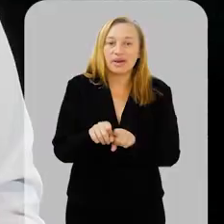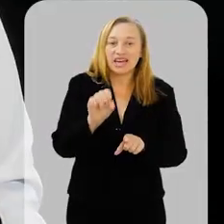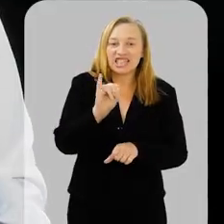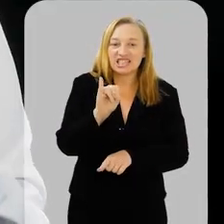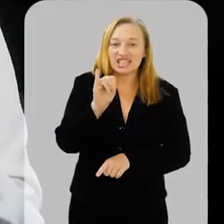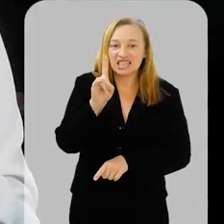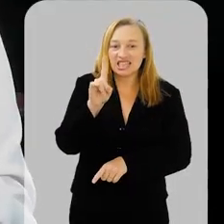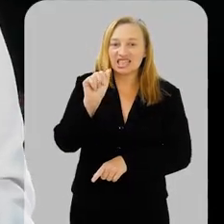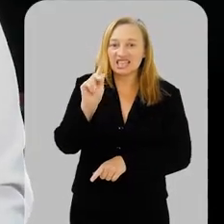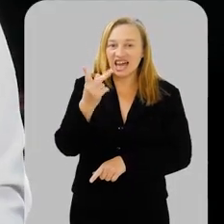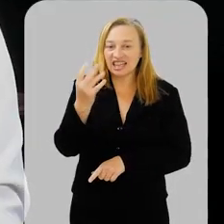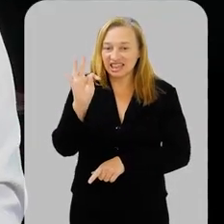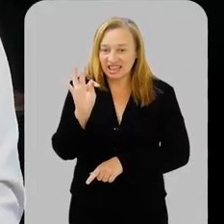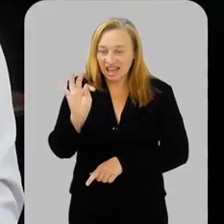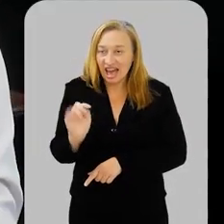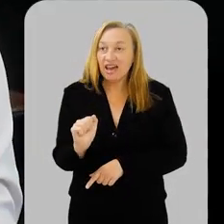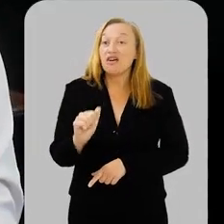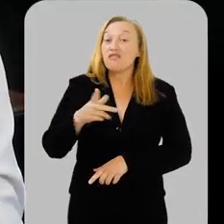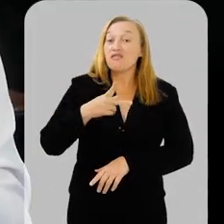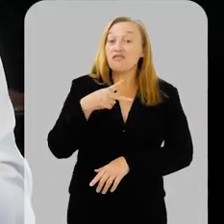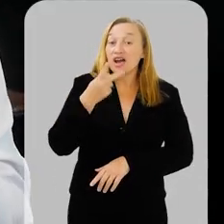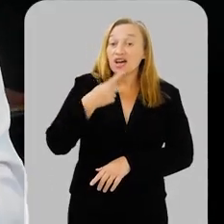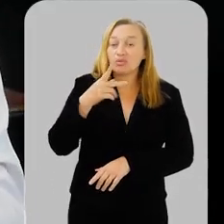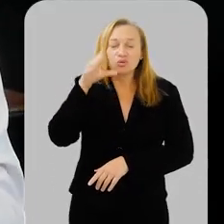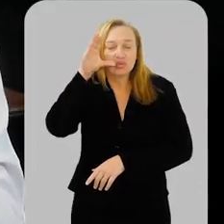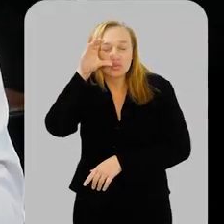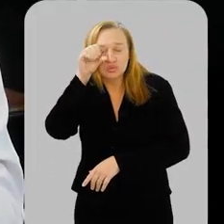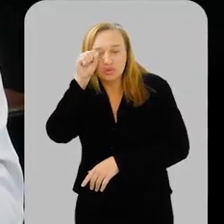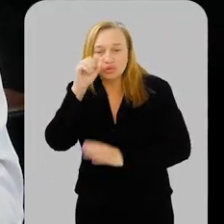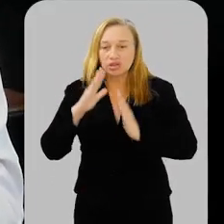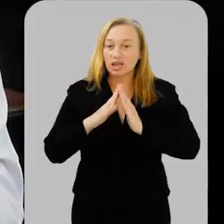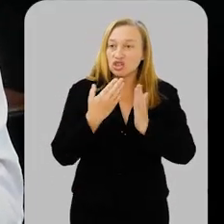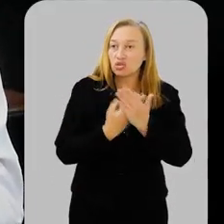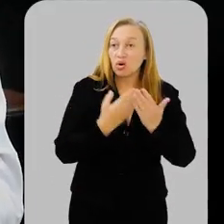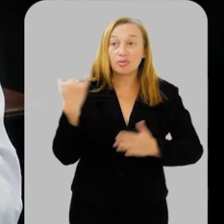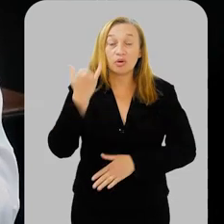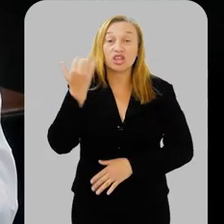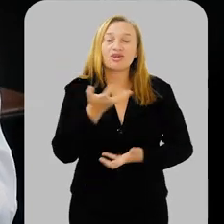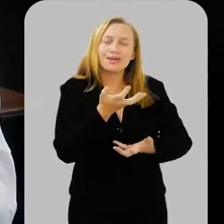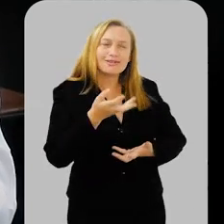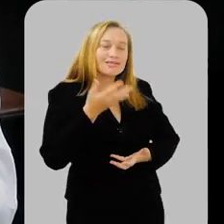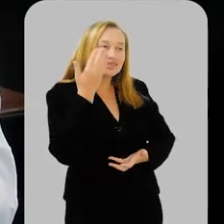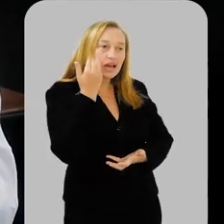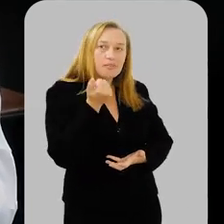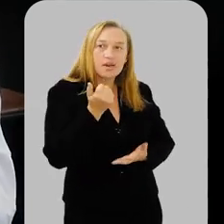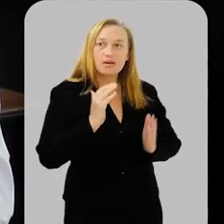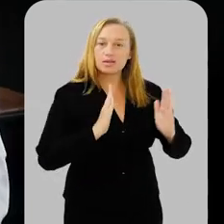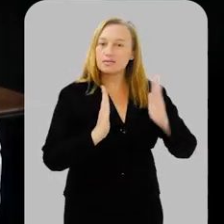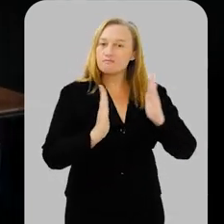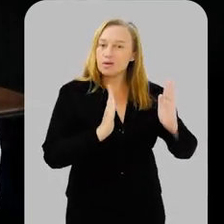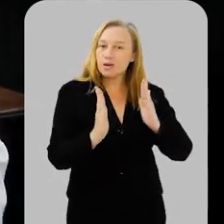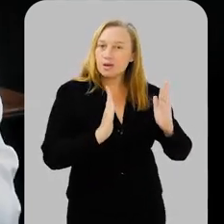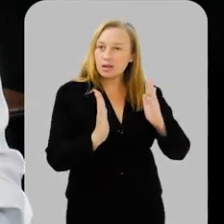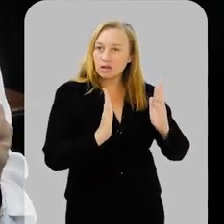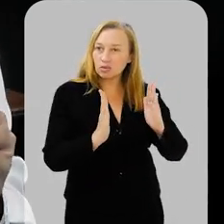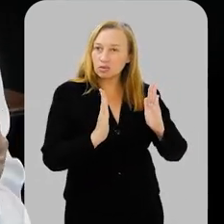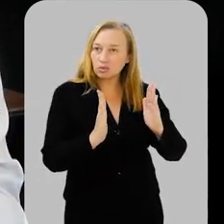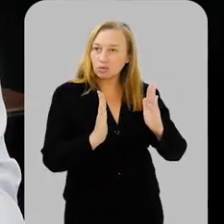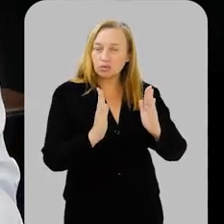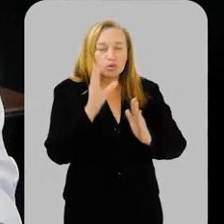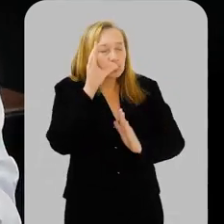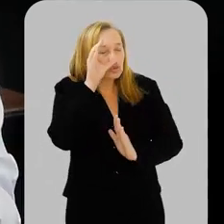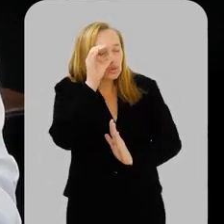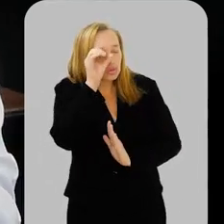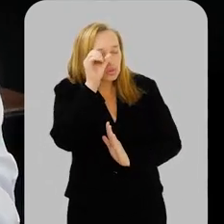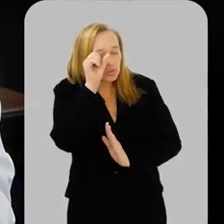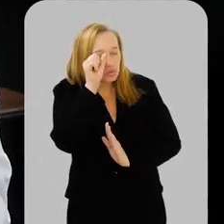Bom, nós falamos da importância do sono na escola e eu queria saber de vocês o seguinte, durante esse período que a